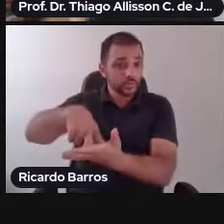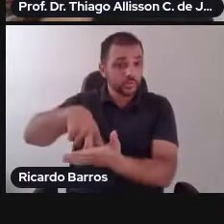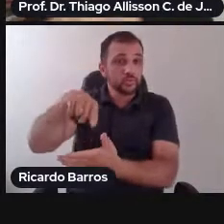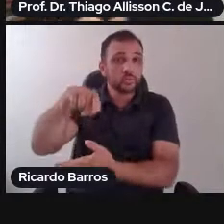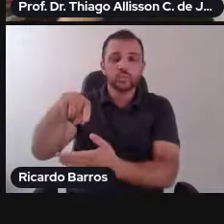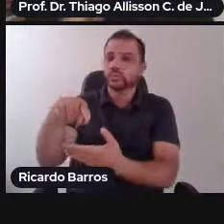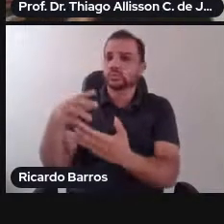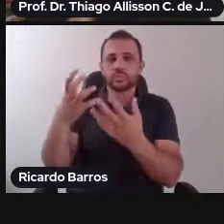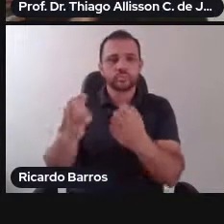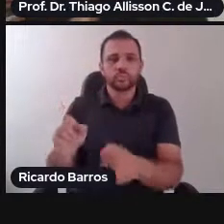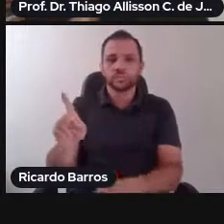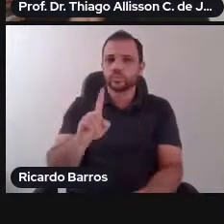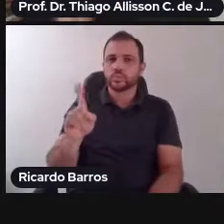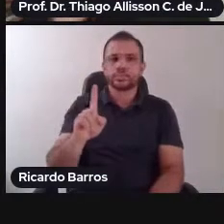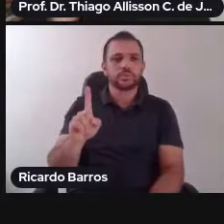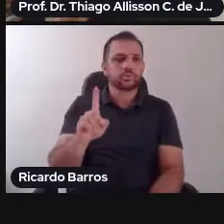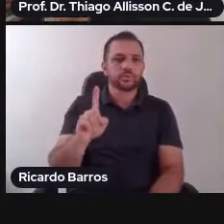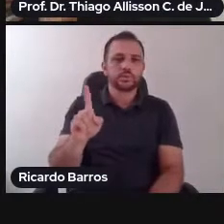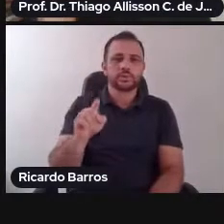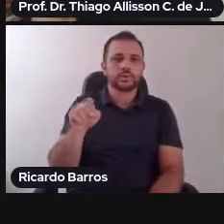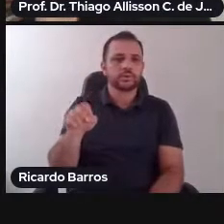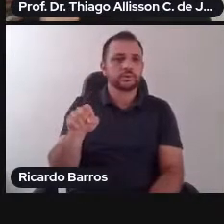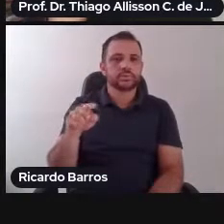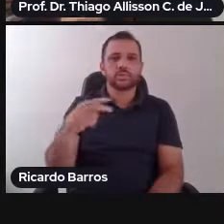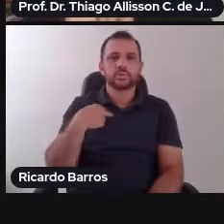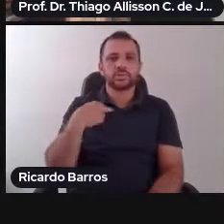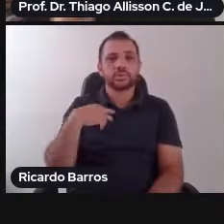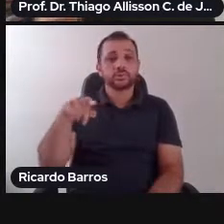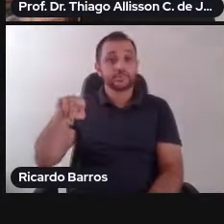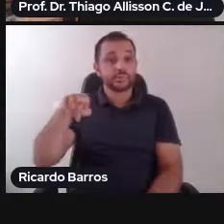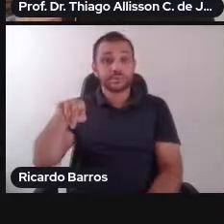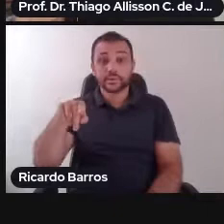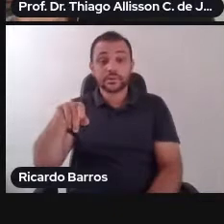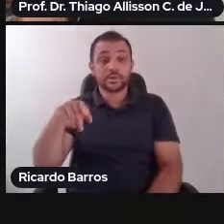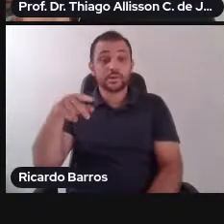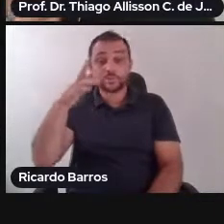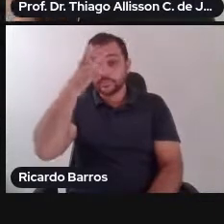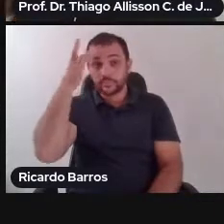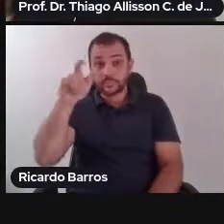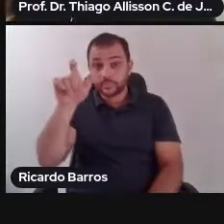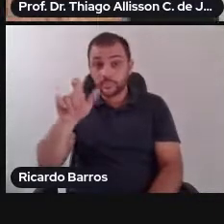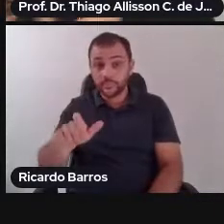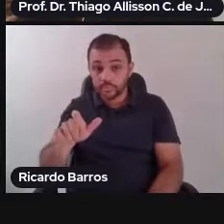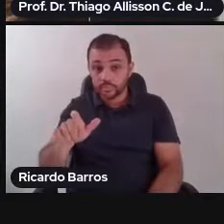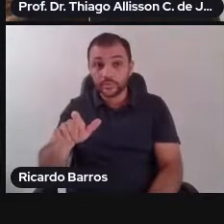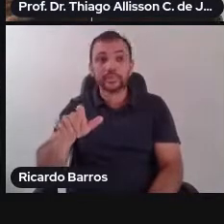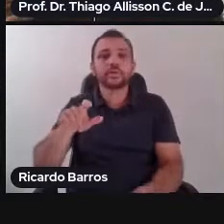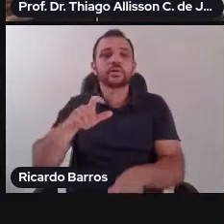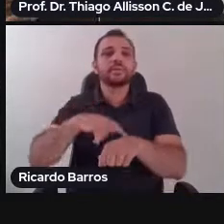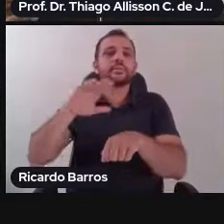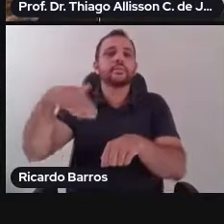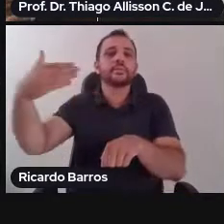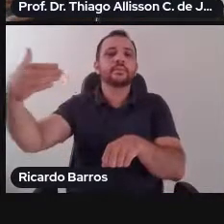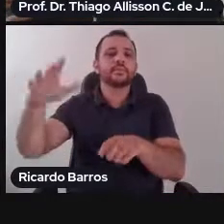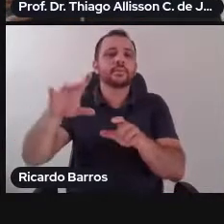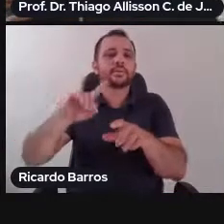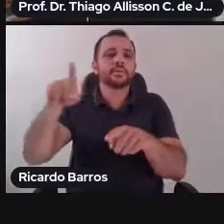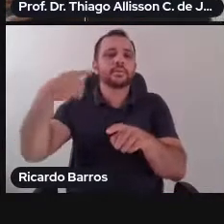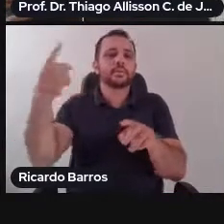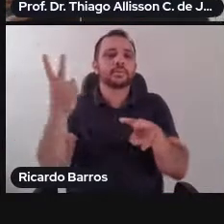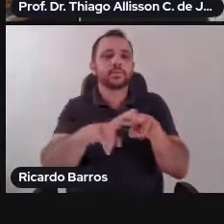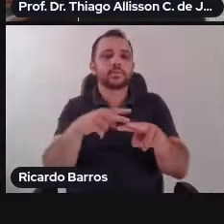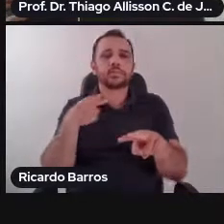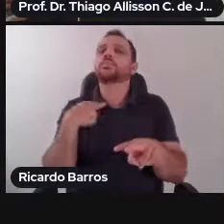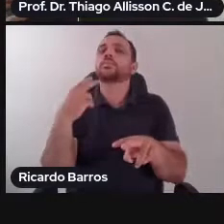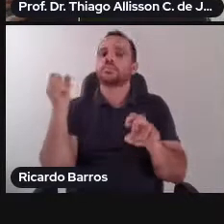imprescritível, inafiançável, daí é uma regra que se aplica, não há como excepcionalizar essa regra, bem como